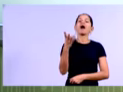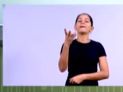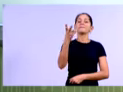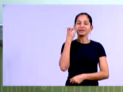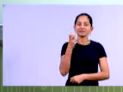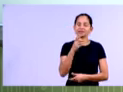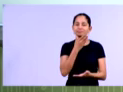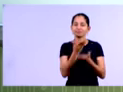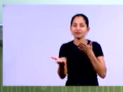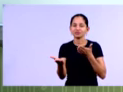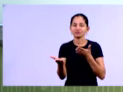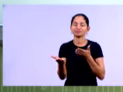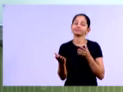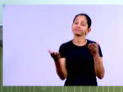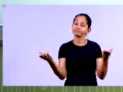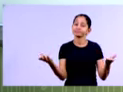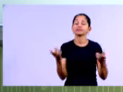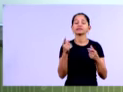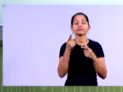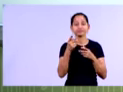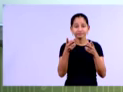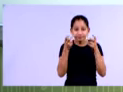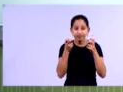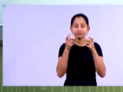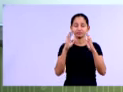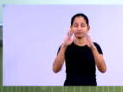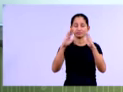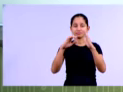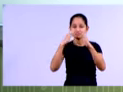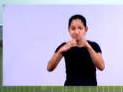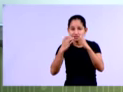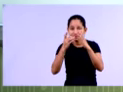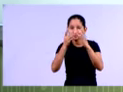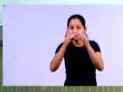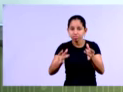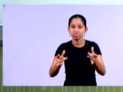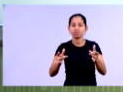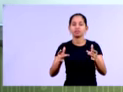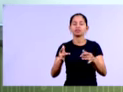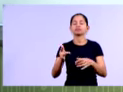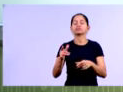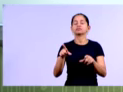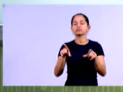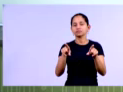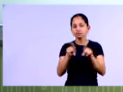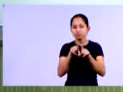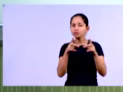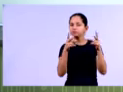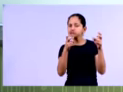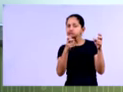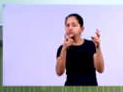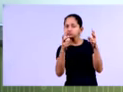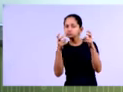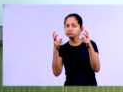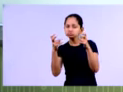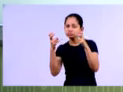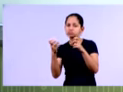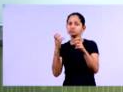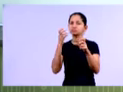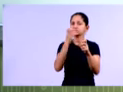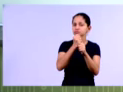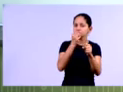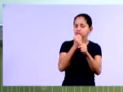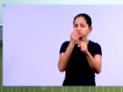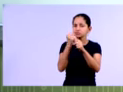ele vai acompanhando a tendência de previsão de falência de uma empresa. Ele consegue prever antecipadamente, né, observando as contas contábeis da empresa, a